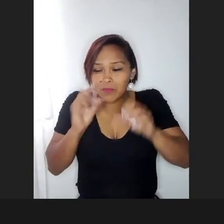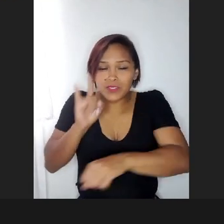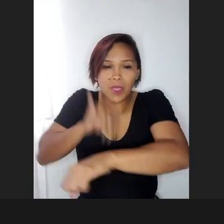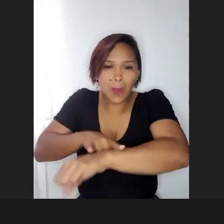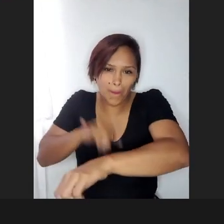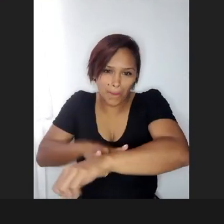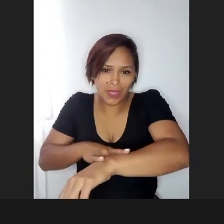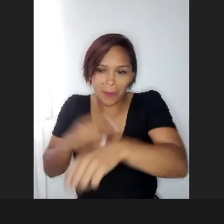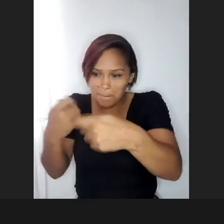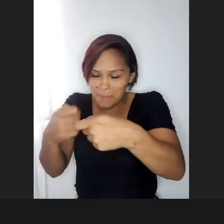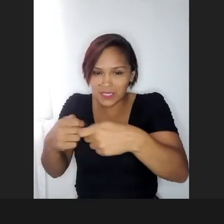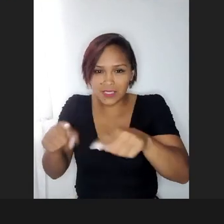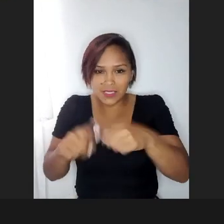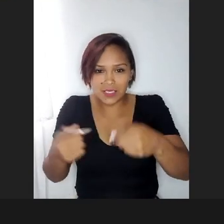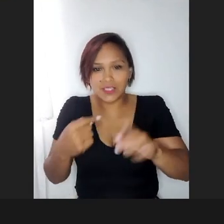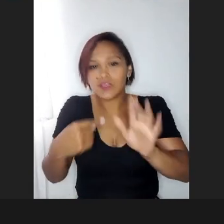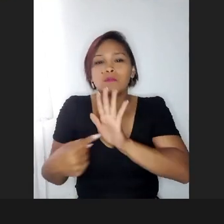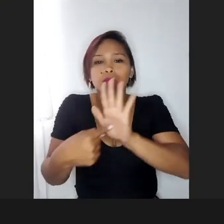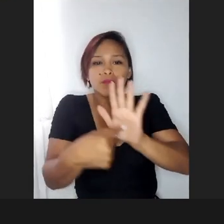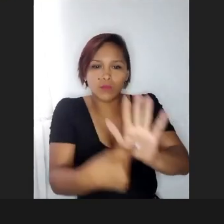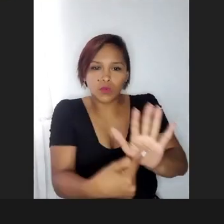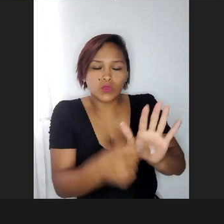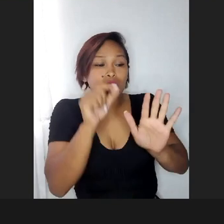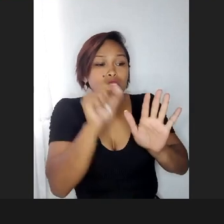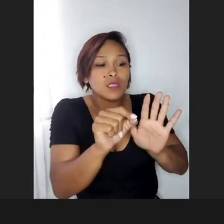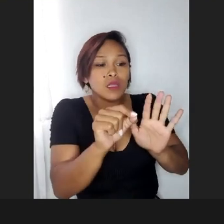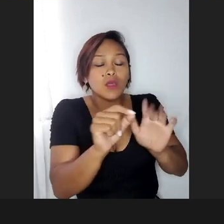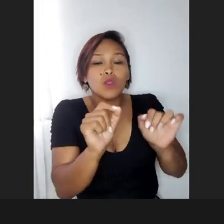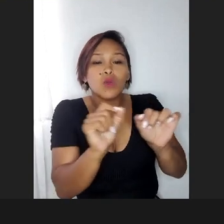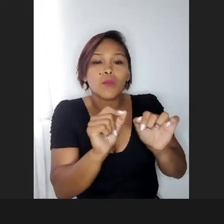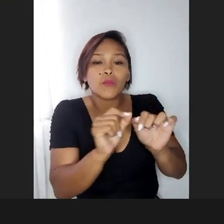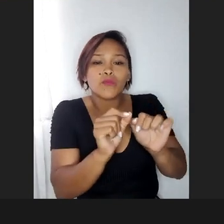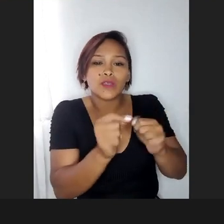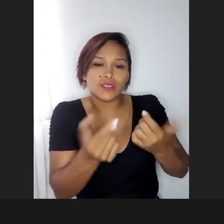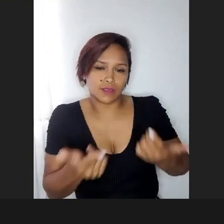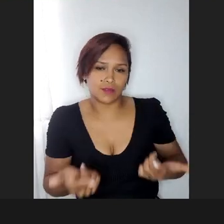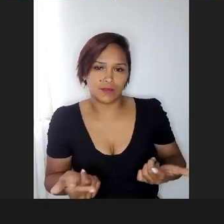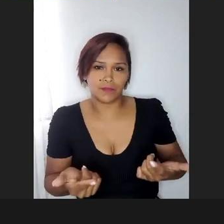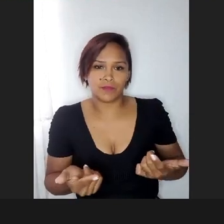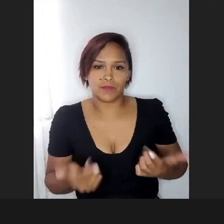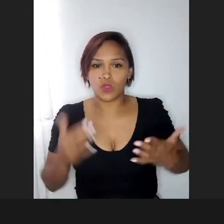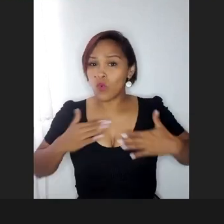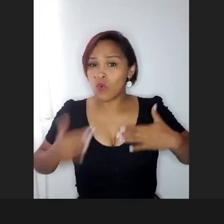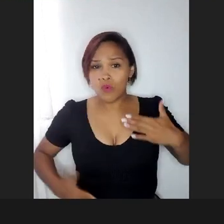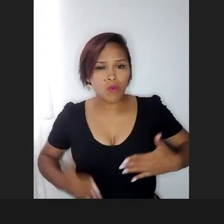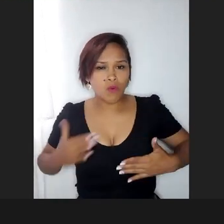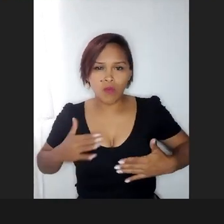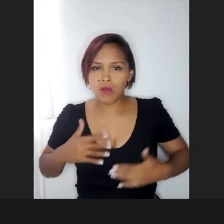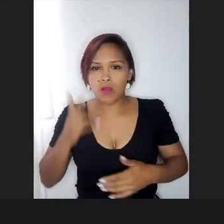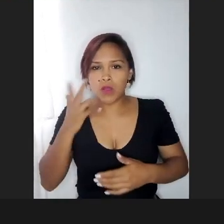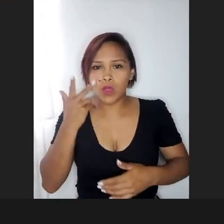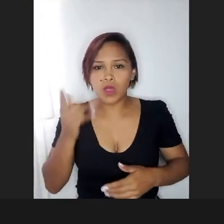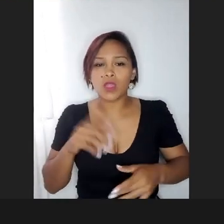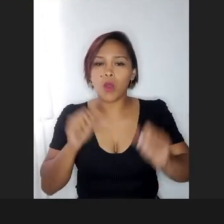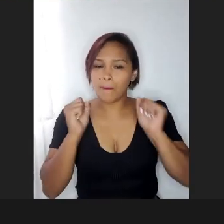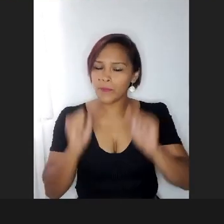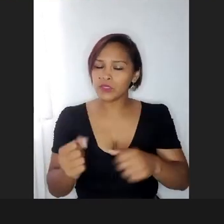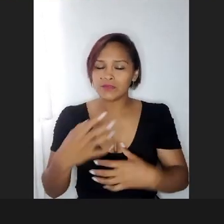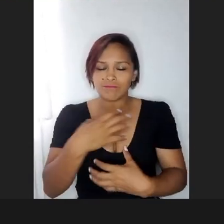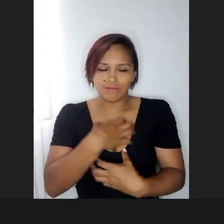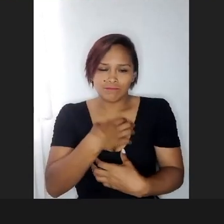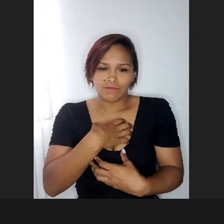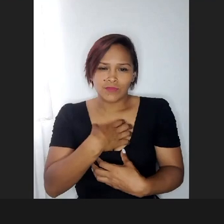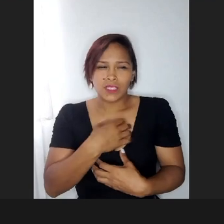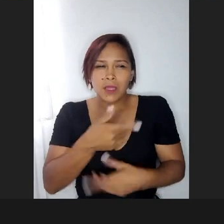então a gente mostrando, né, o corpo, para ele poder também sentir, começar a ter essas